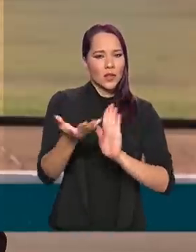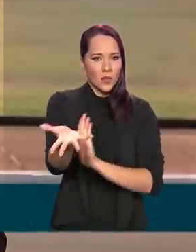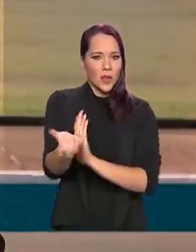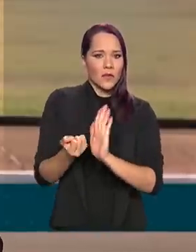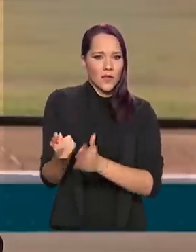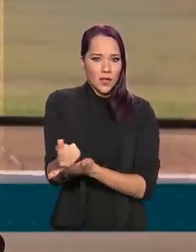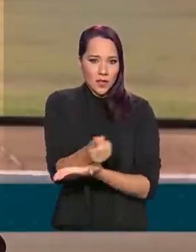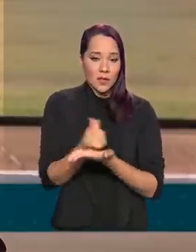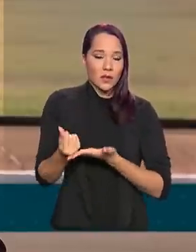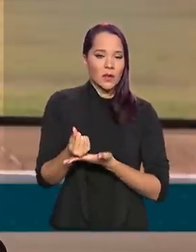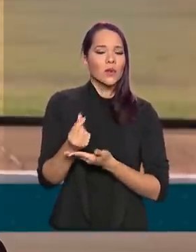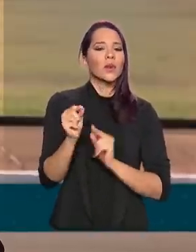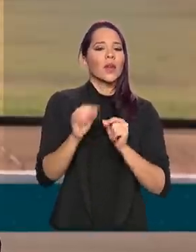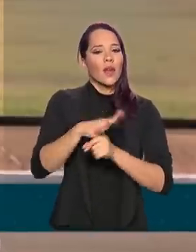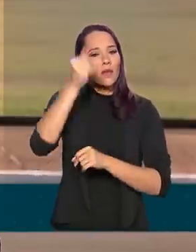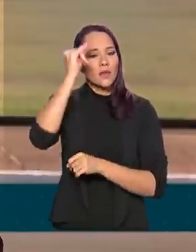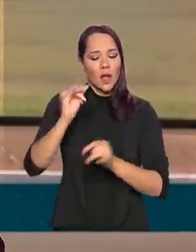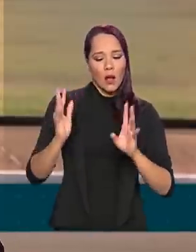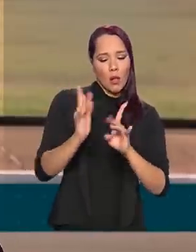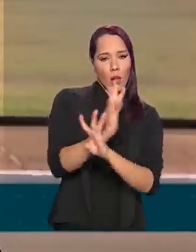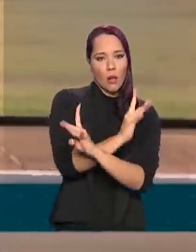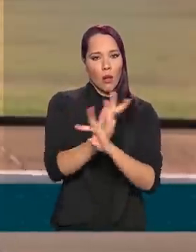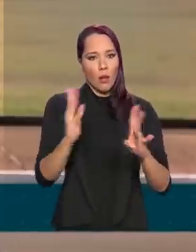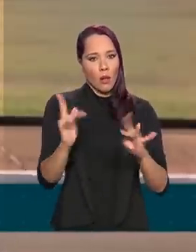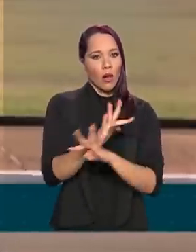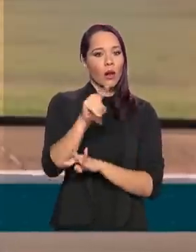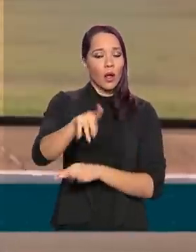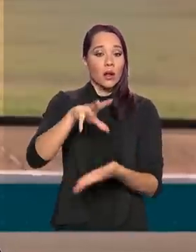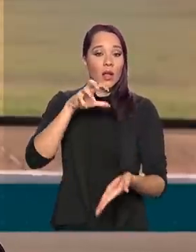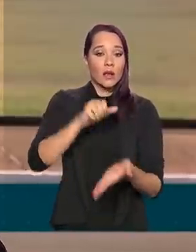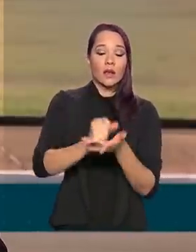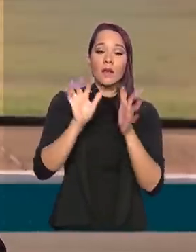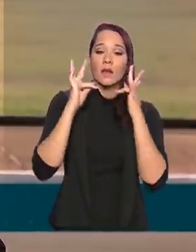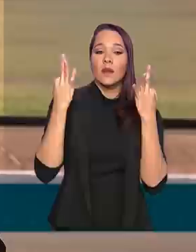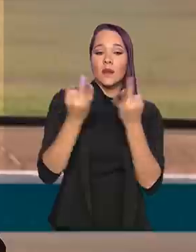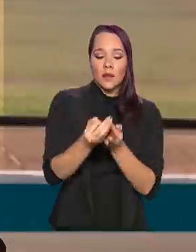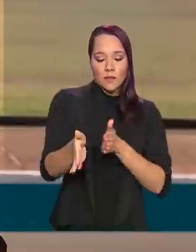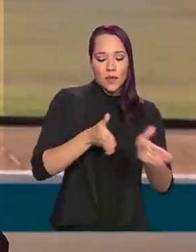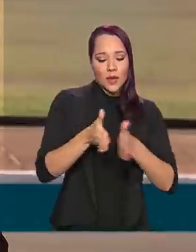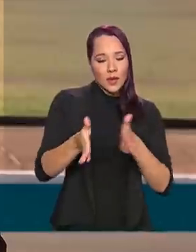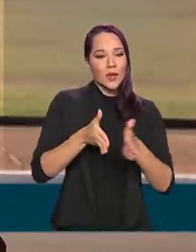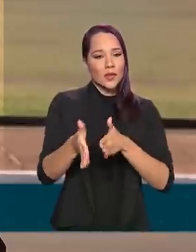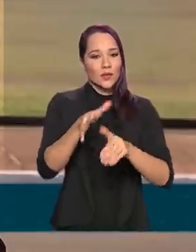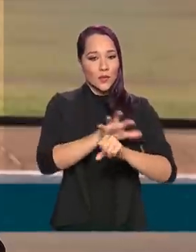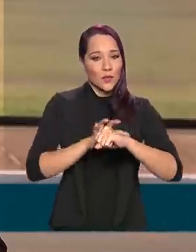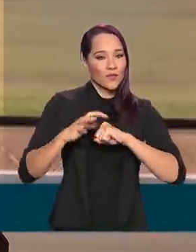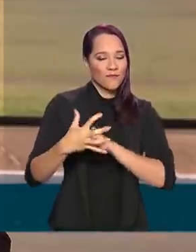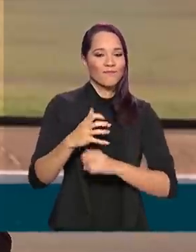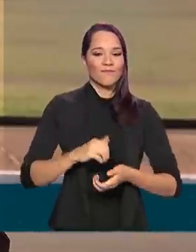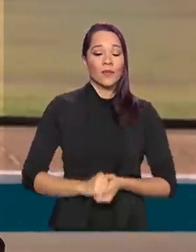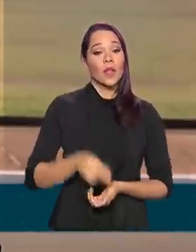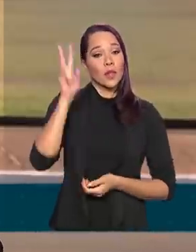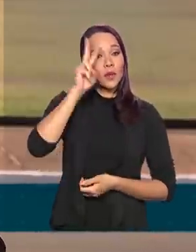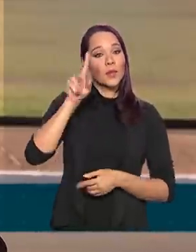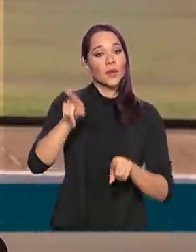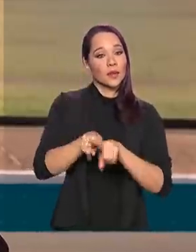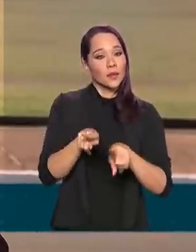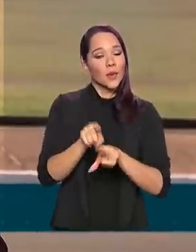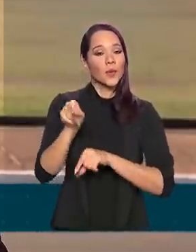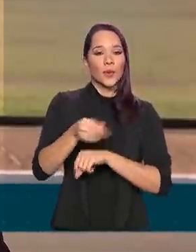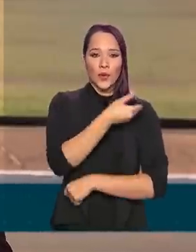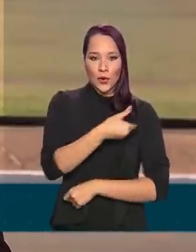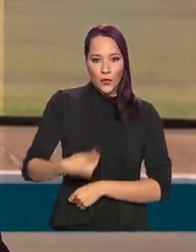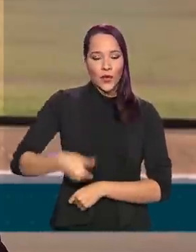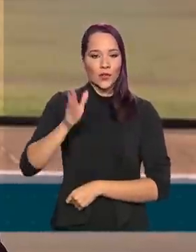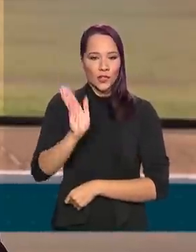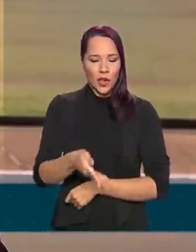O objetivo é evitar aglomerações nas unidades de cadastramento de famílias durante a pandemia do novo coronavírus. Lembrando aí que o governo